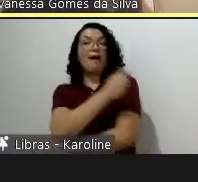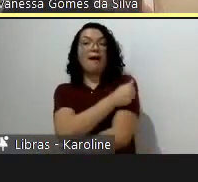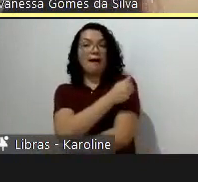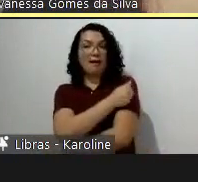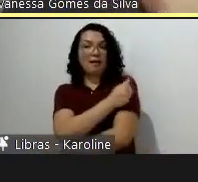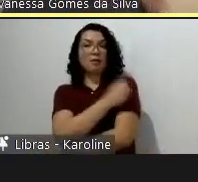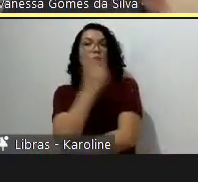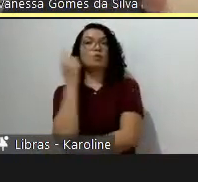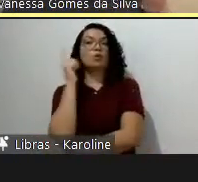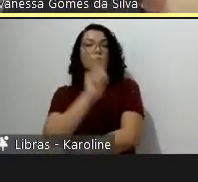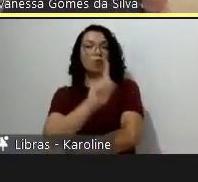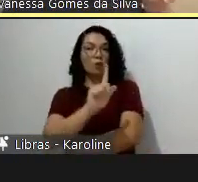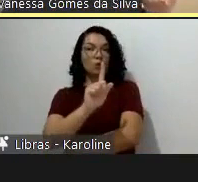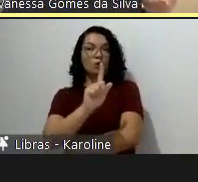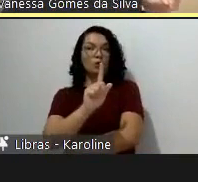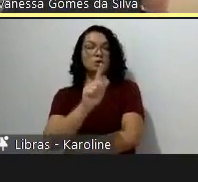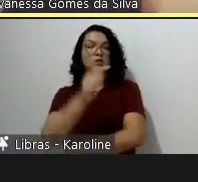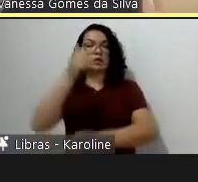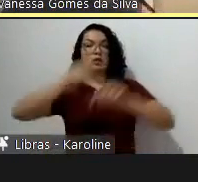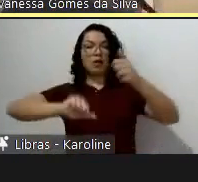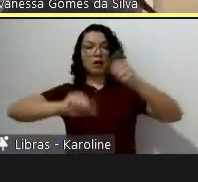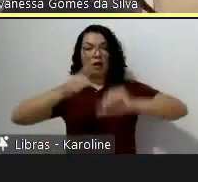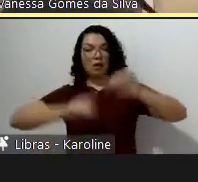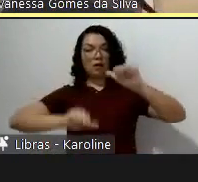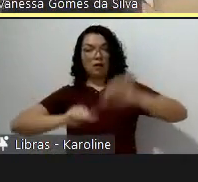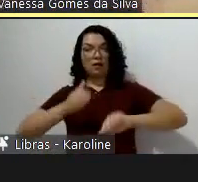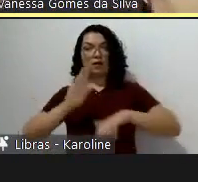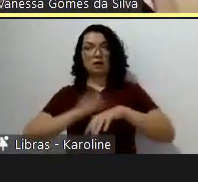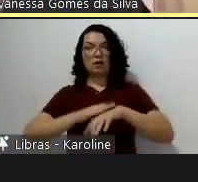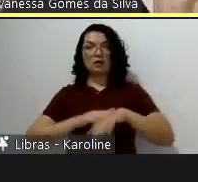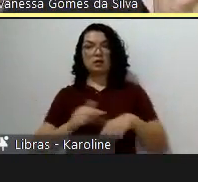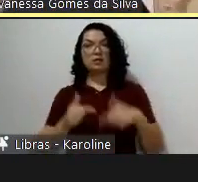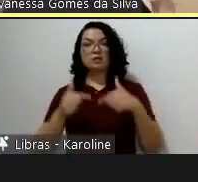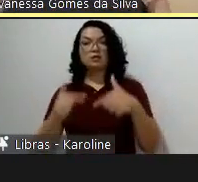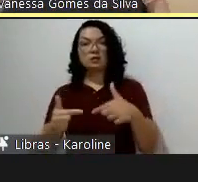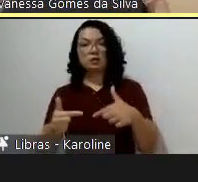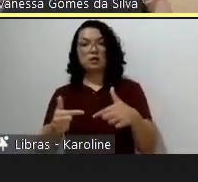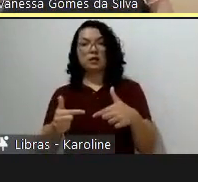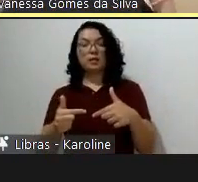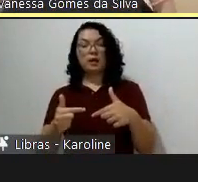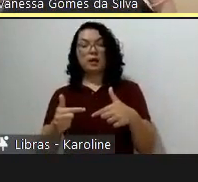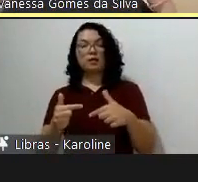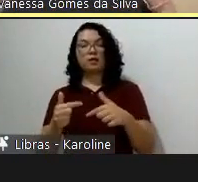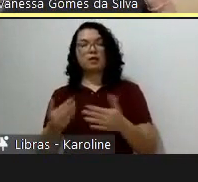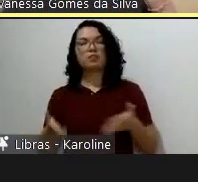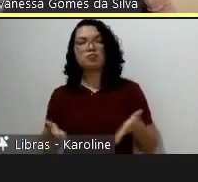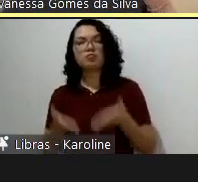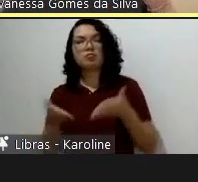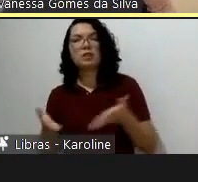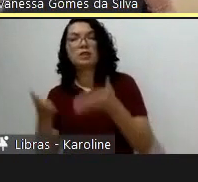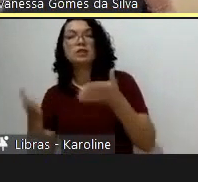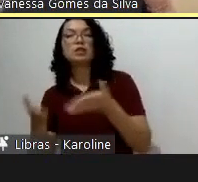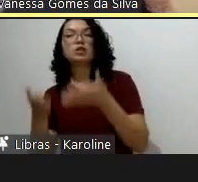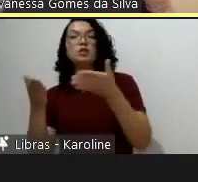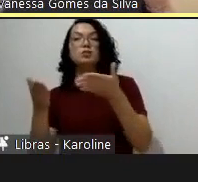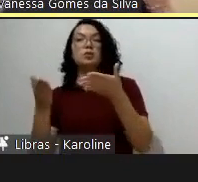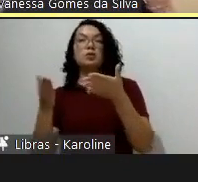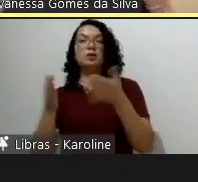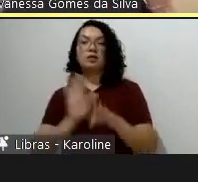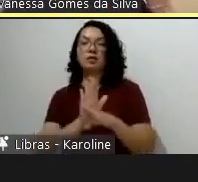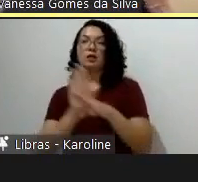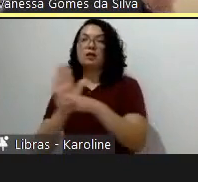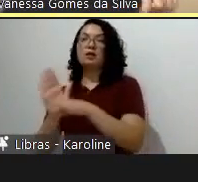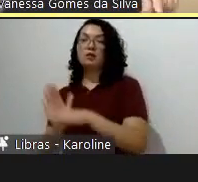da avaliação integrada de impactos operacionais e incorporados que davam essa visão de ciclo de vida, eles também se